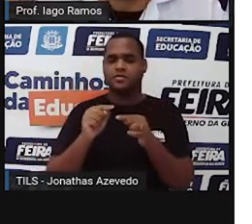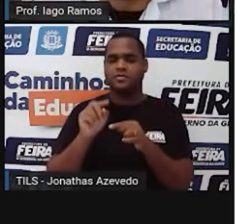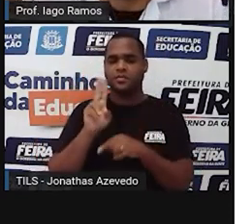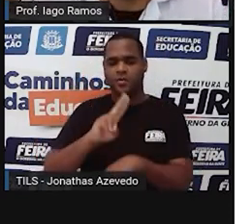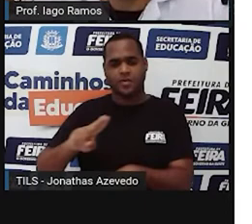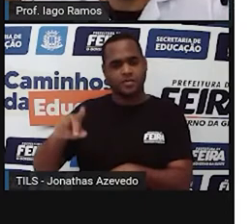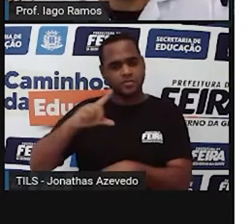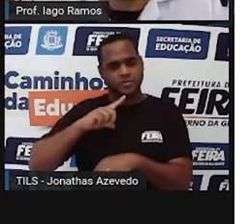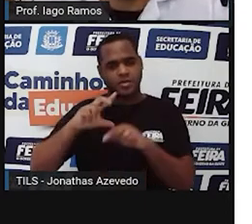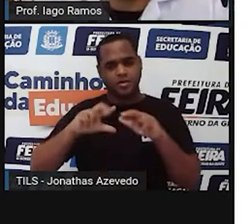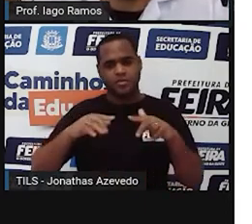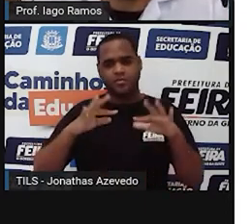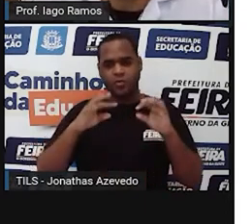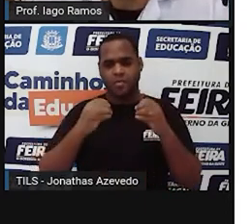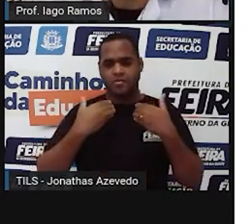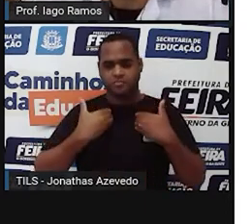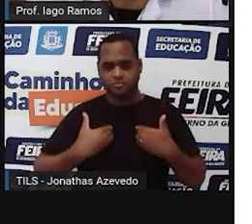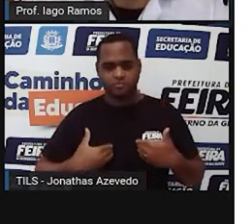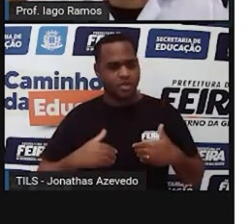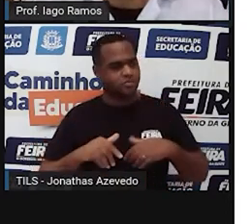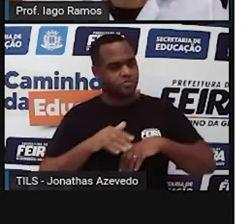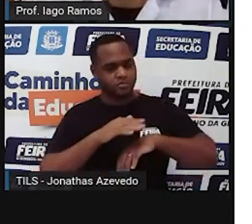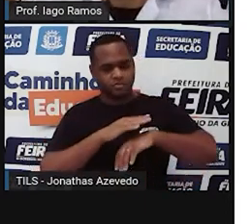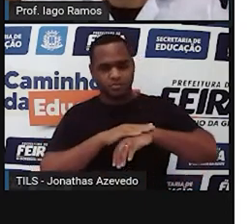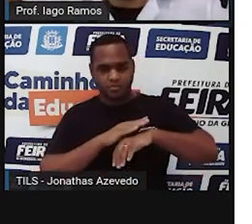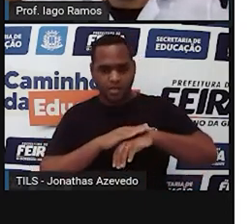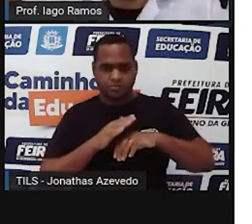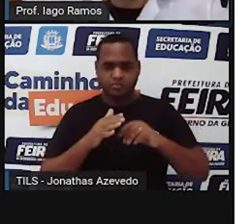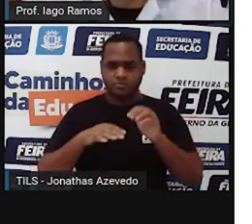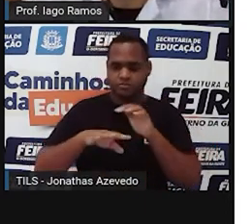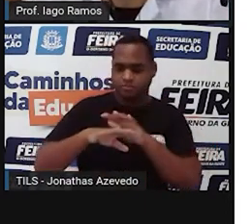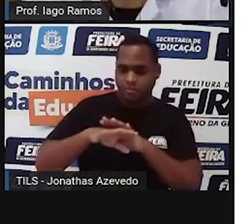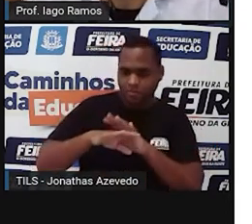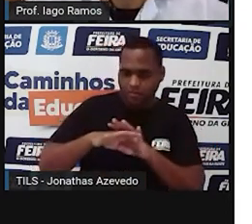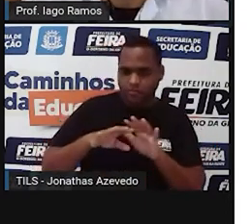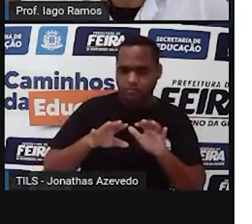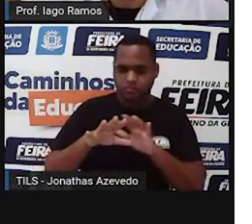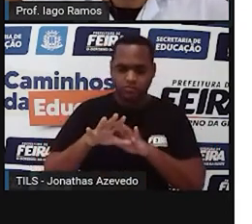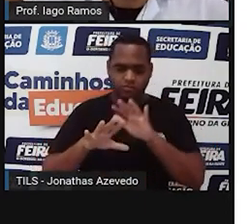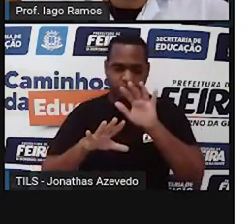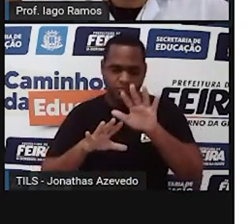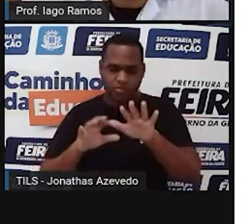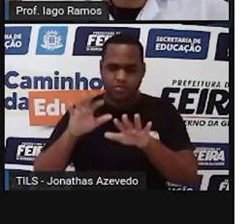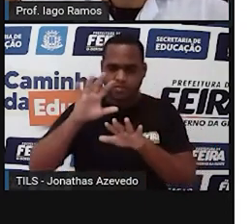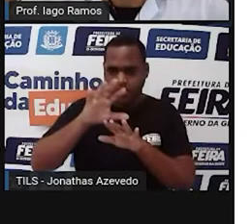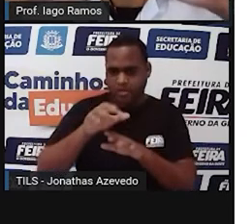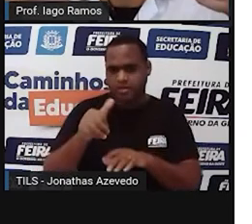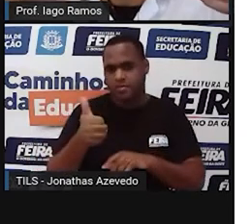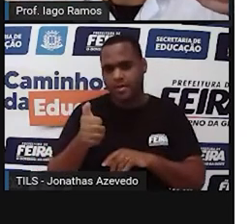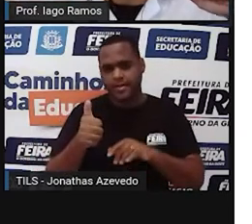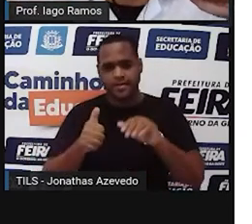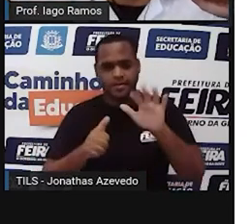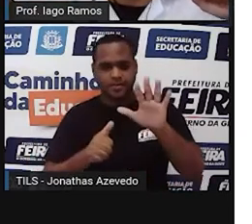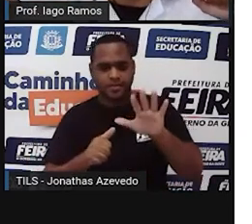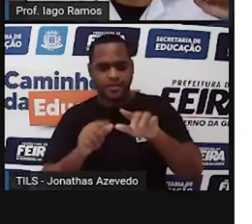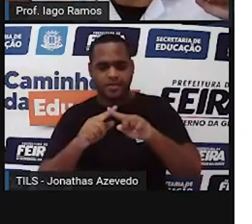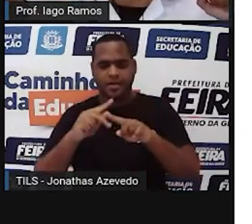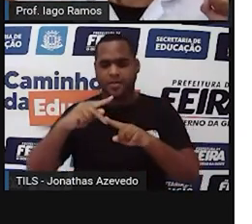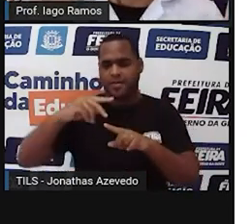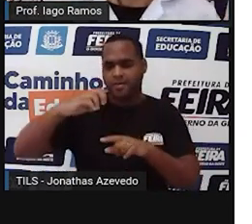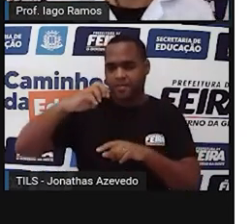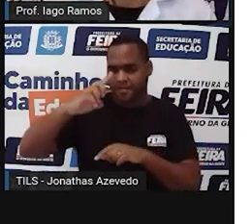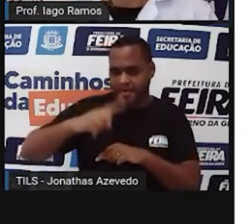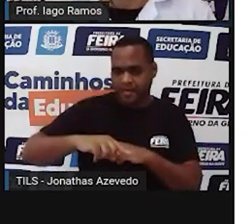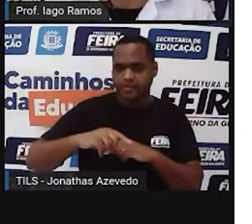membros do corpo, né? Como, por exemplo, os palmos, né? O polegar, os pés,